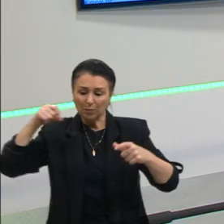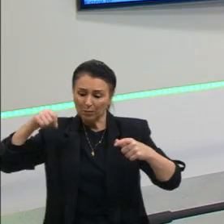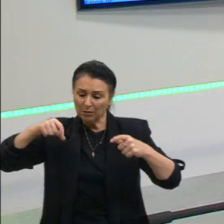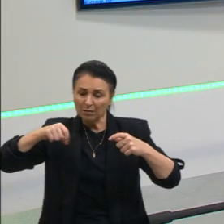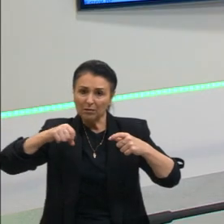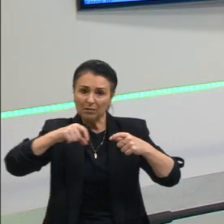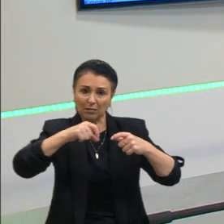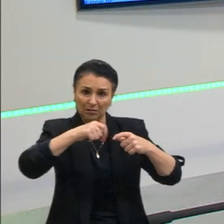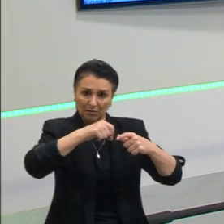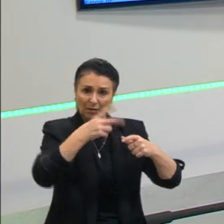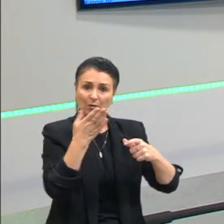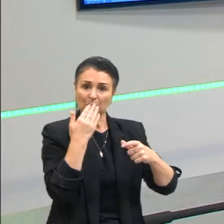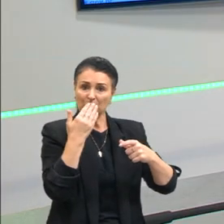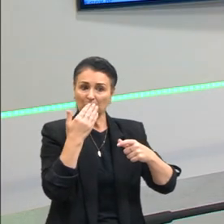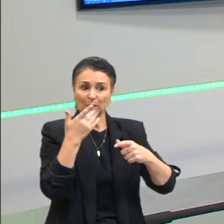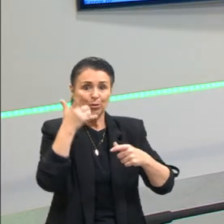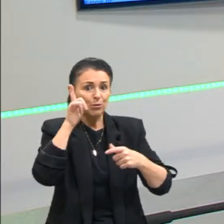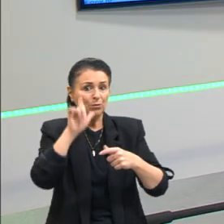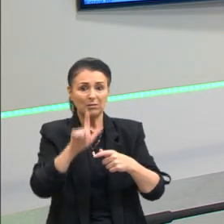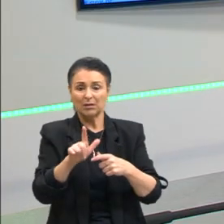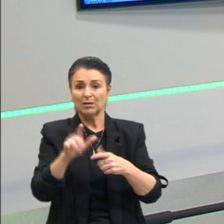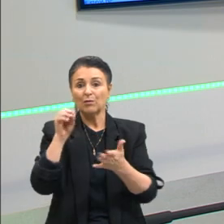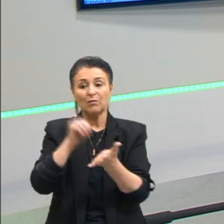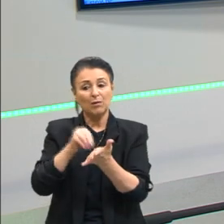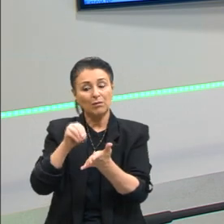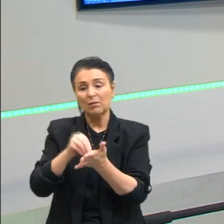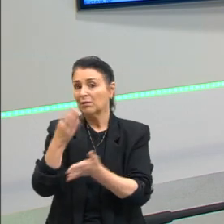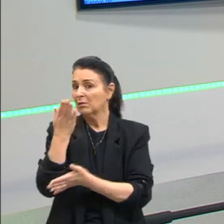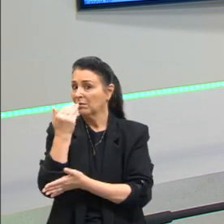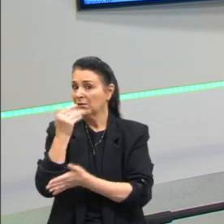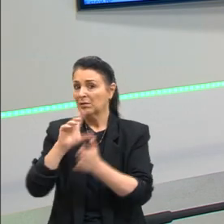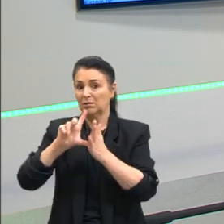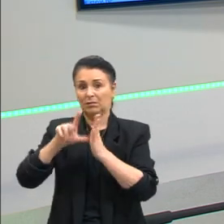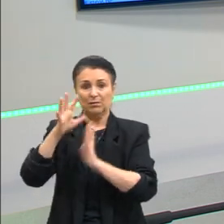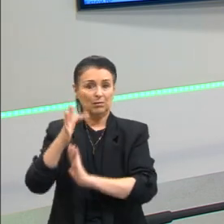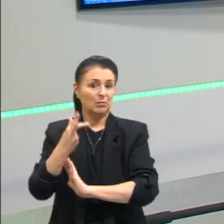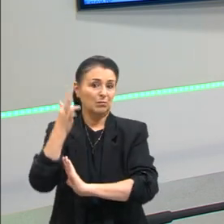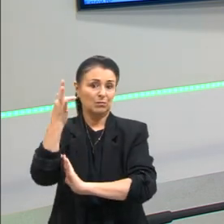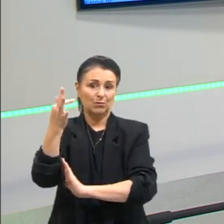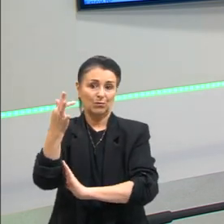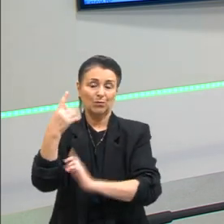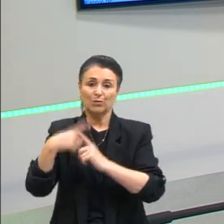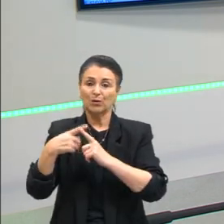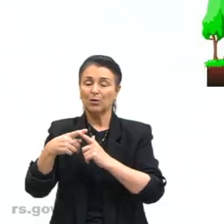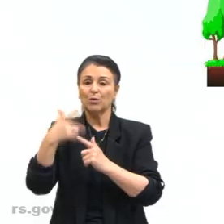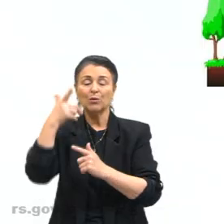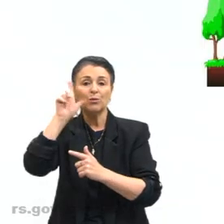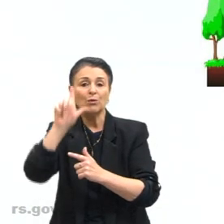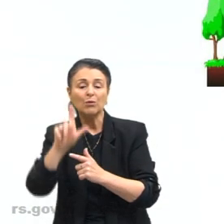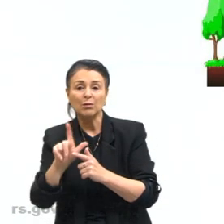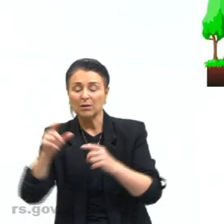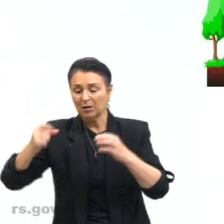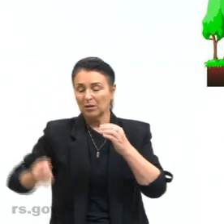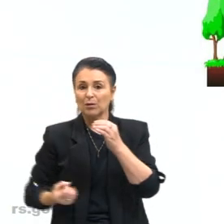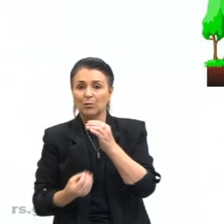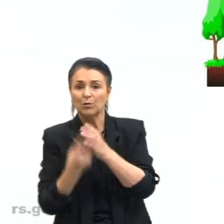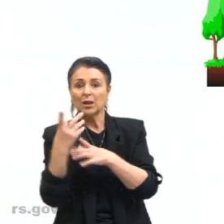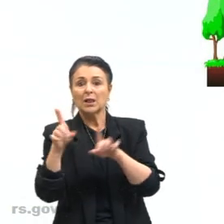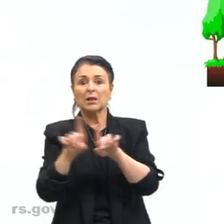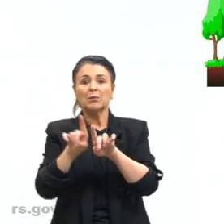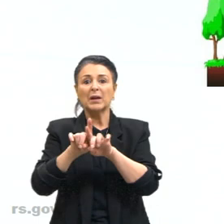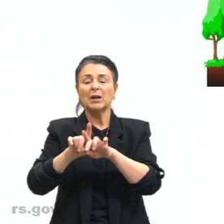plantar, certo? Então eu não vou ter alimento suficiente aí, não vou conseguir produzir, né? Extinção de espécies, né,